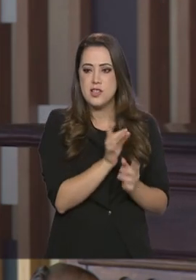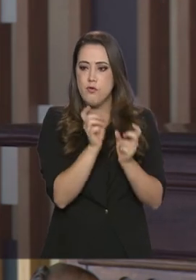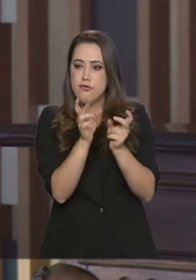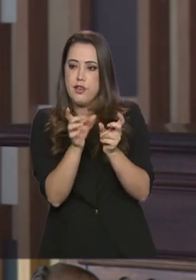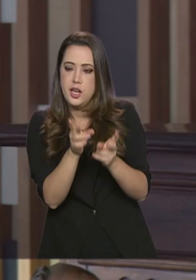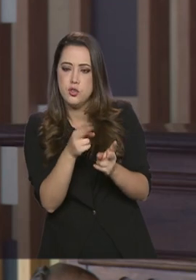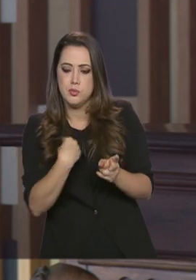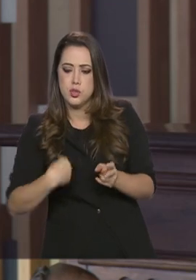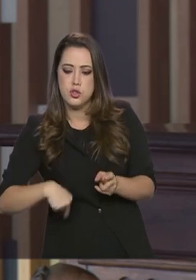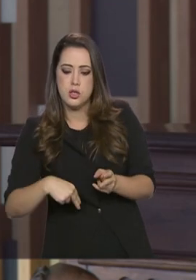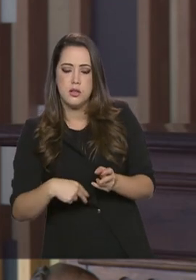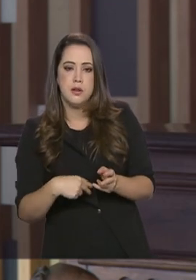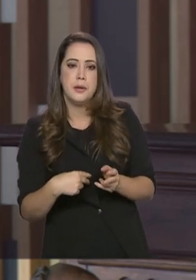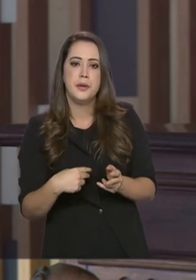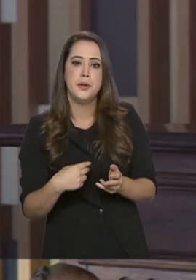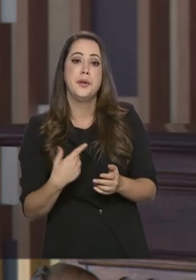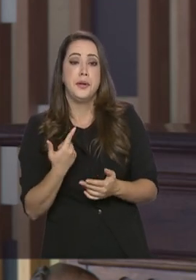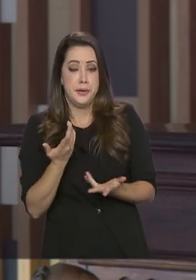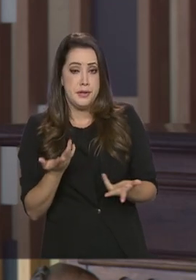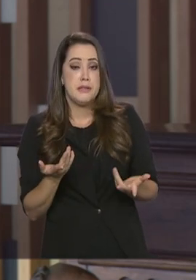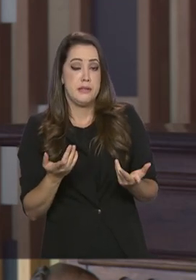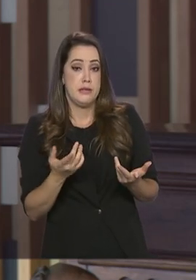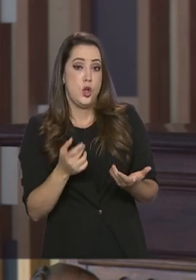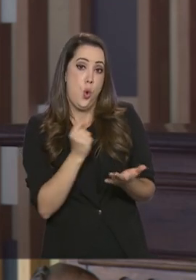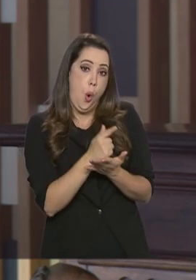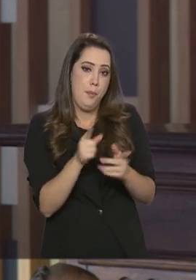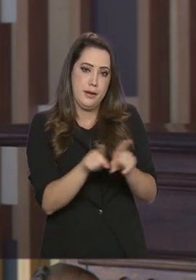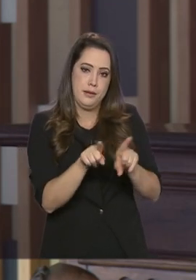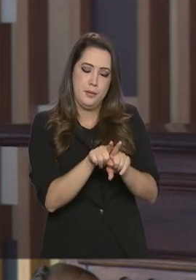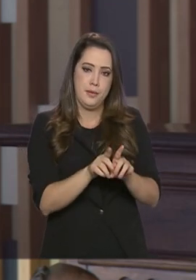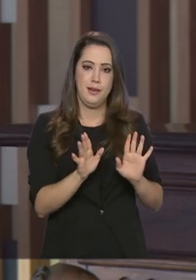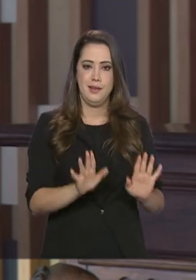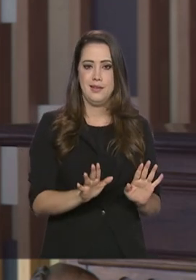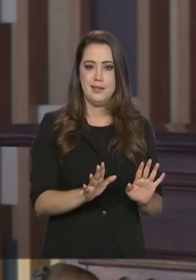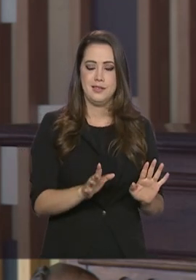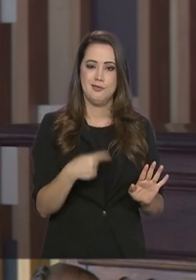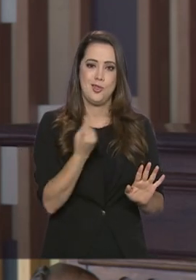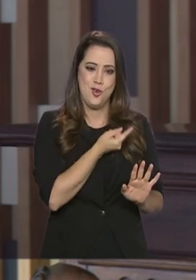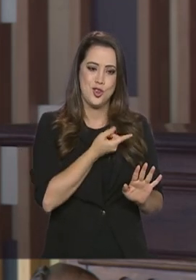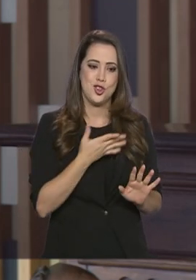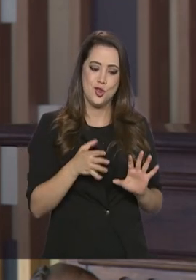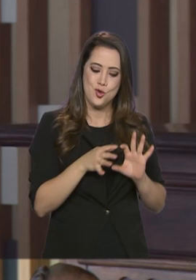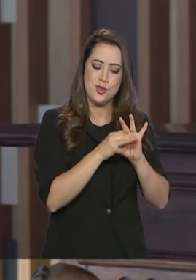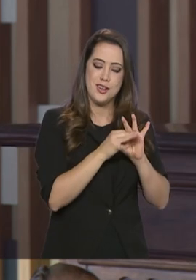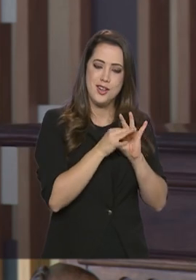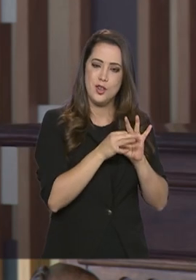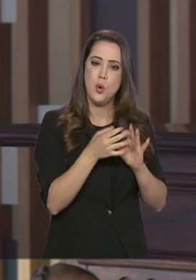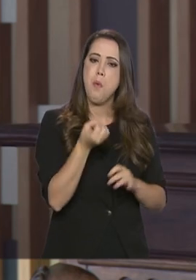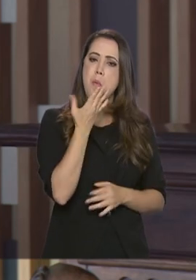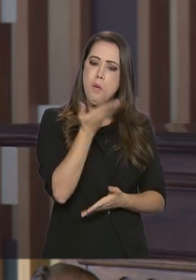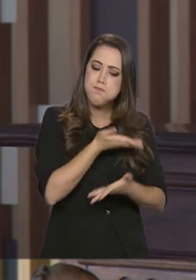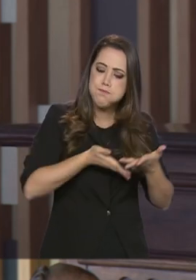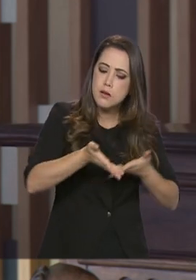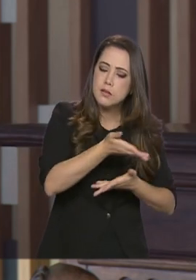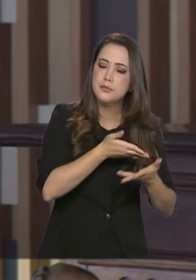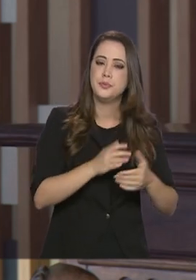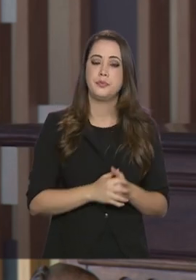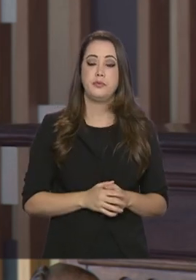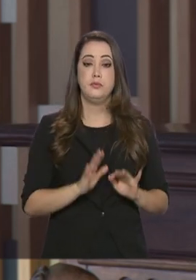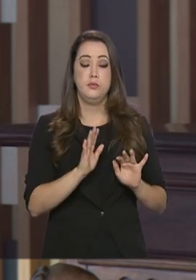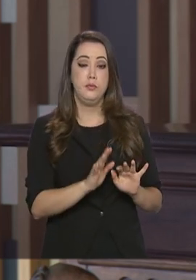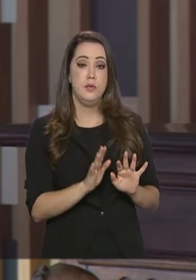importância, isso realmente seria assim se não tivéssemos essa boa relação.